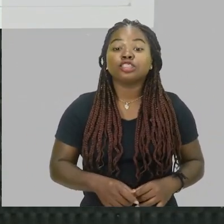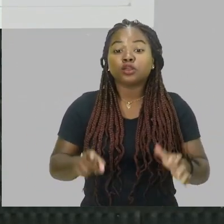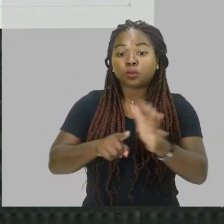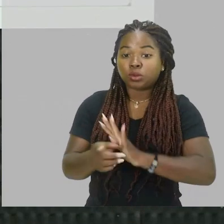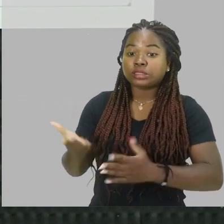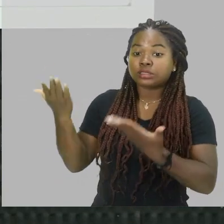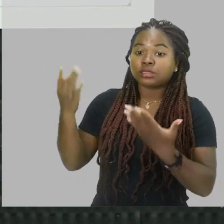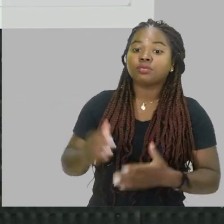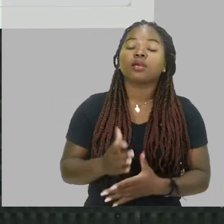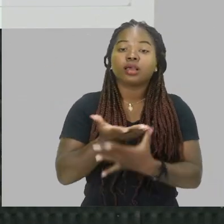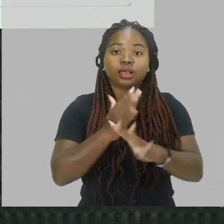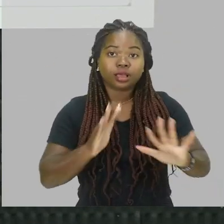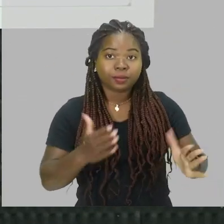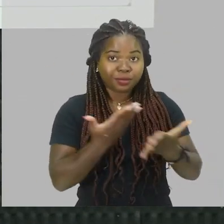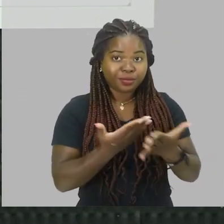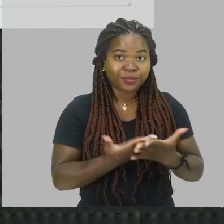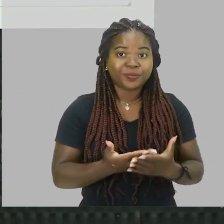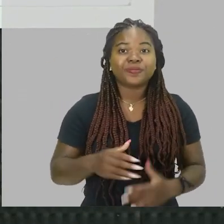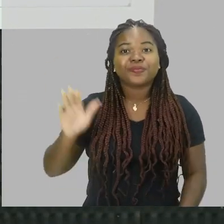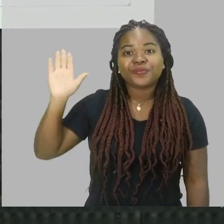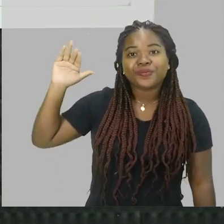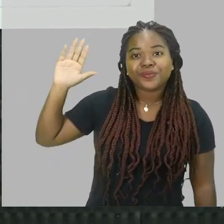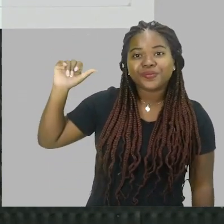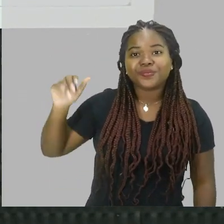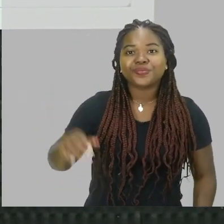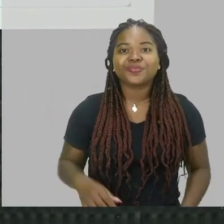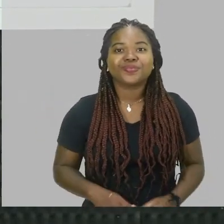questão, nós ficamos por aqui e até a próxima.